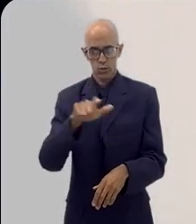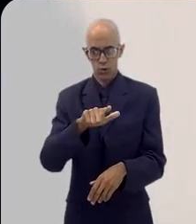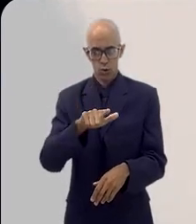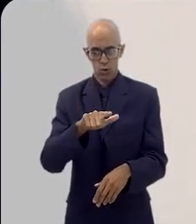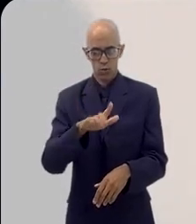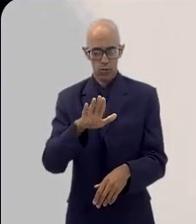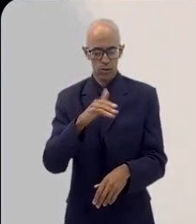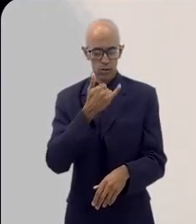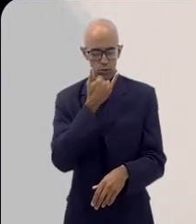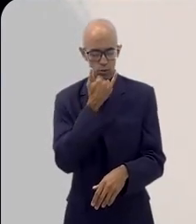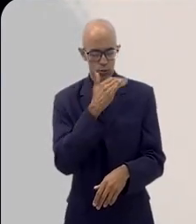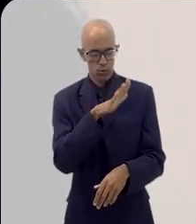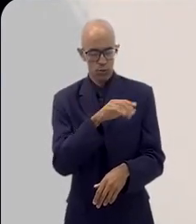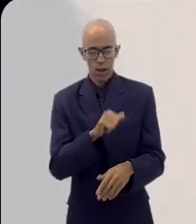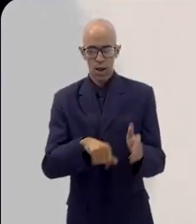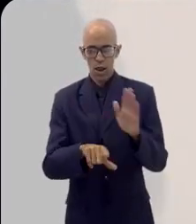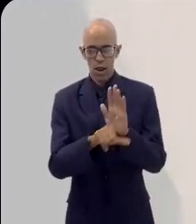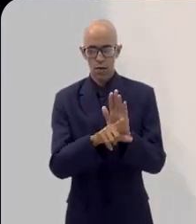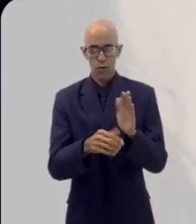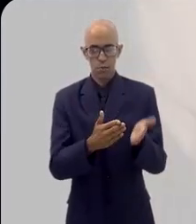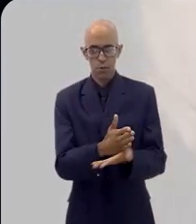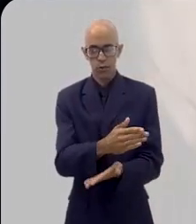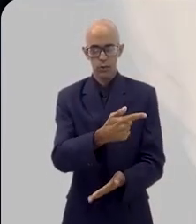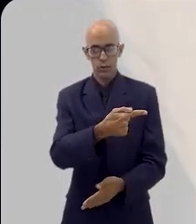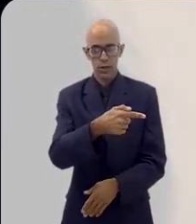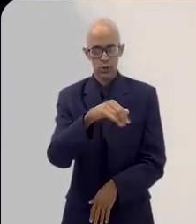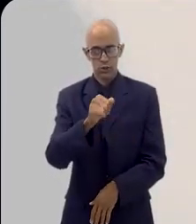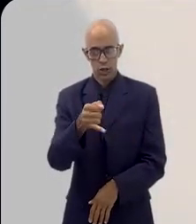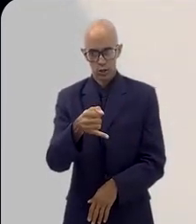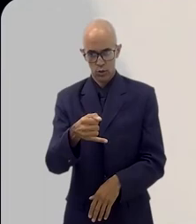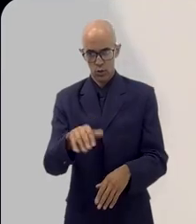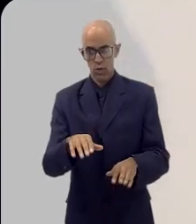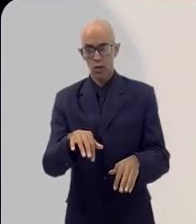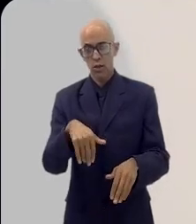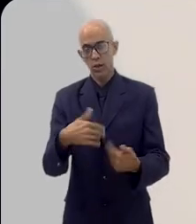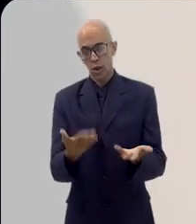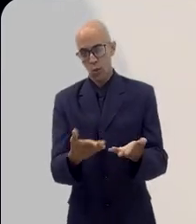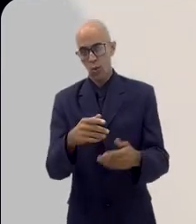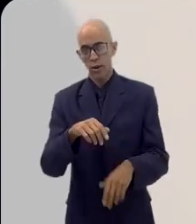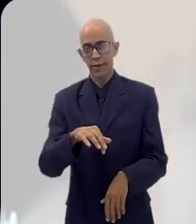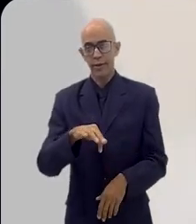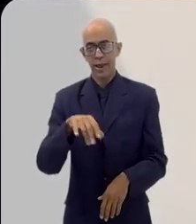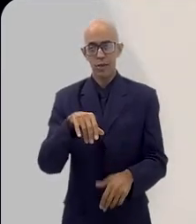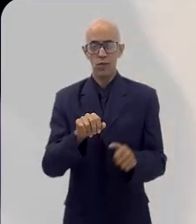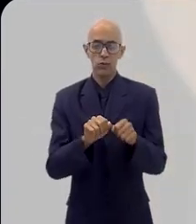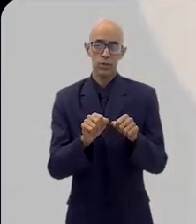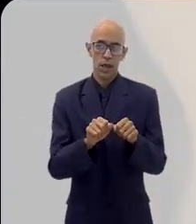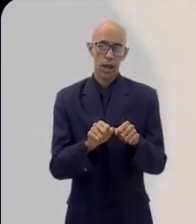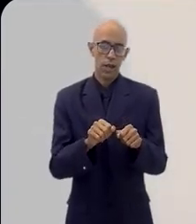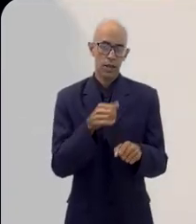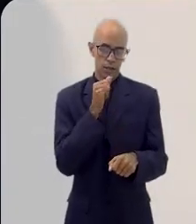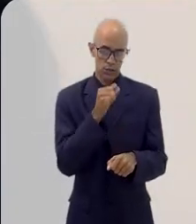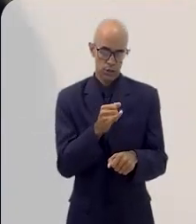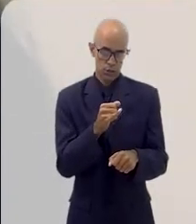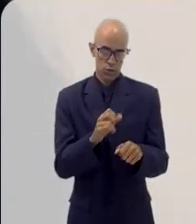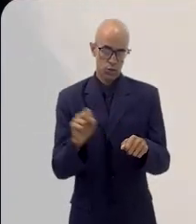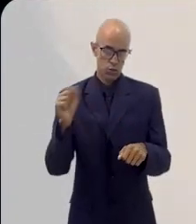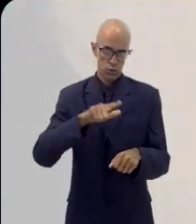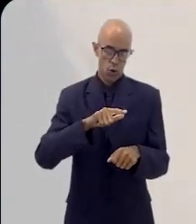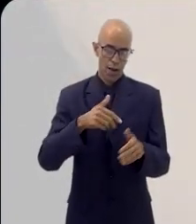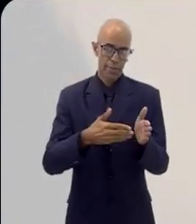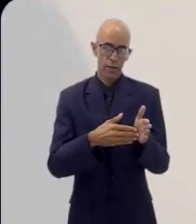desculpa, lei foi aprovada dia 7 de janeiro desse ano, então, quem instalar energia solar até o dia 6 de janeiro de